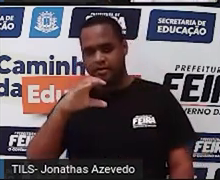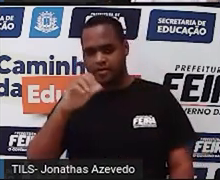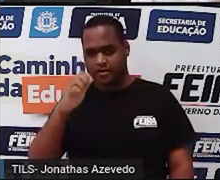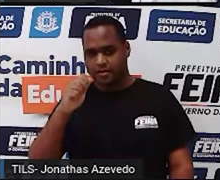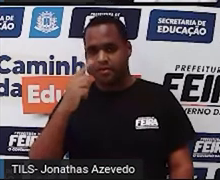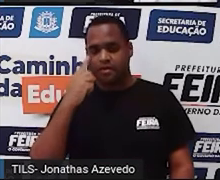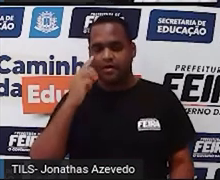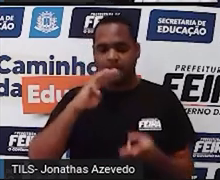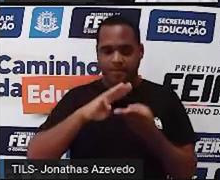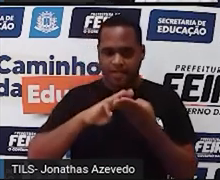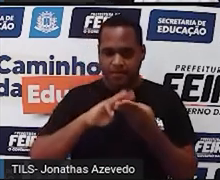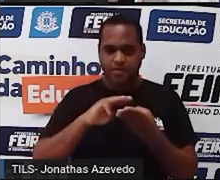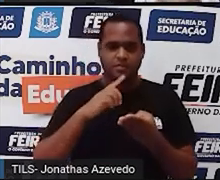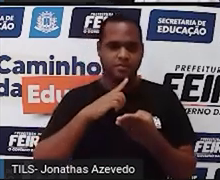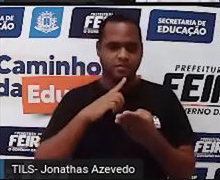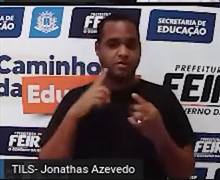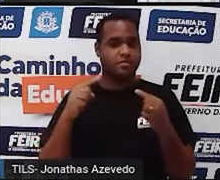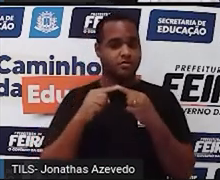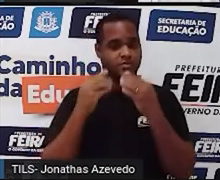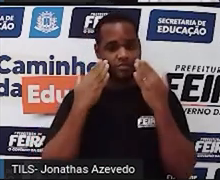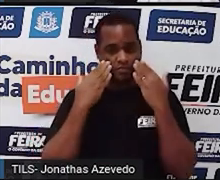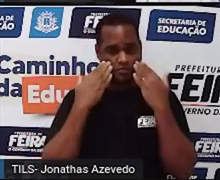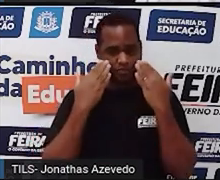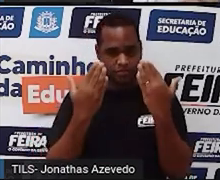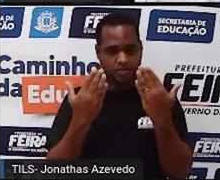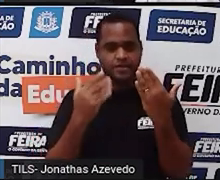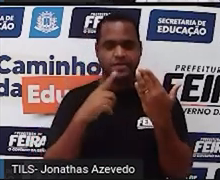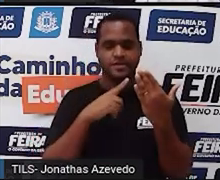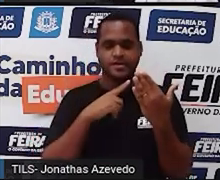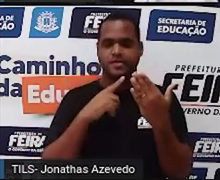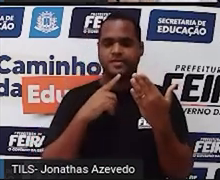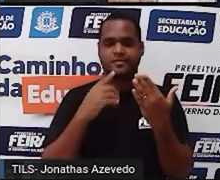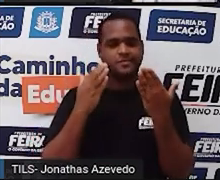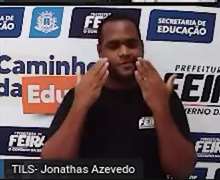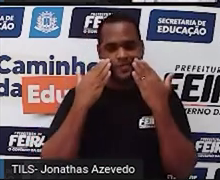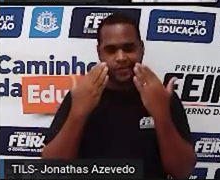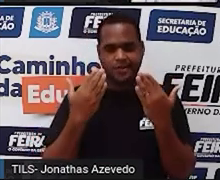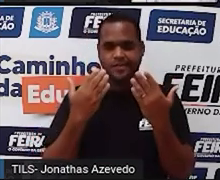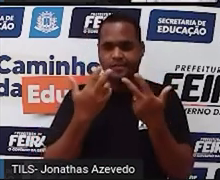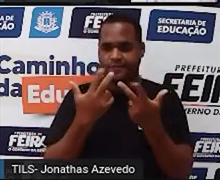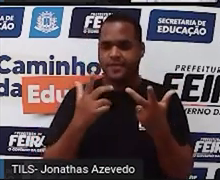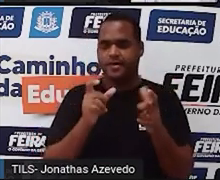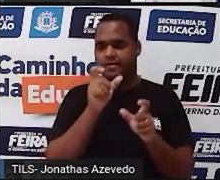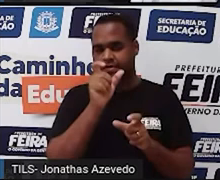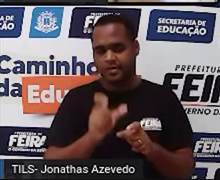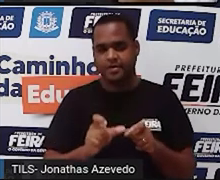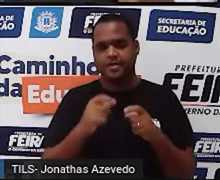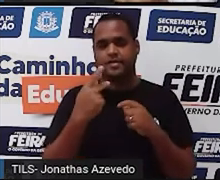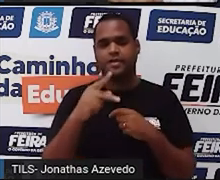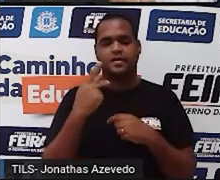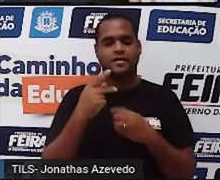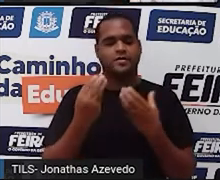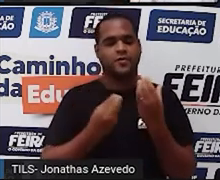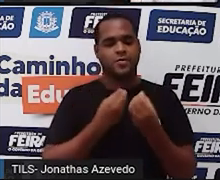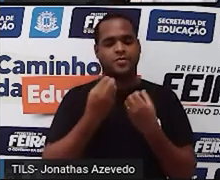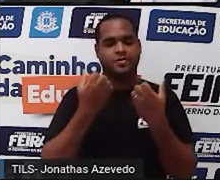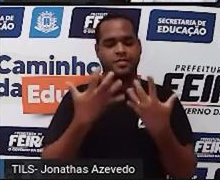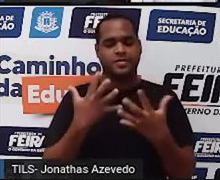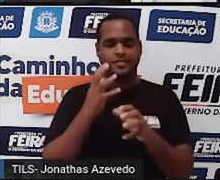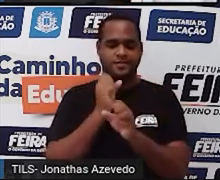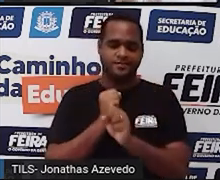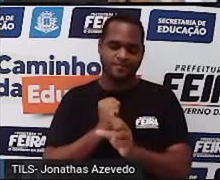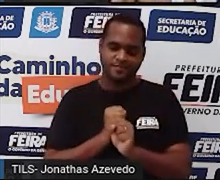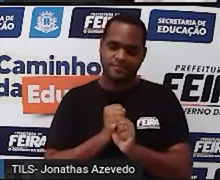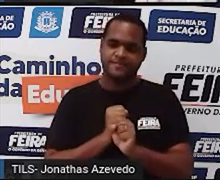sentença matemática representa, simboliza a forma como é calculado